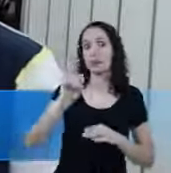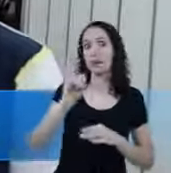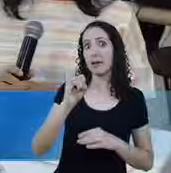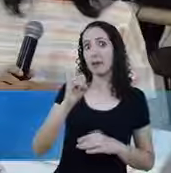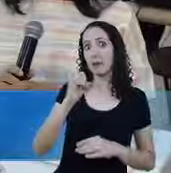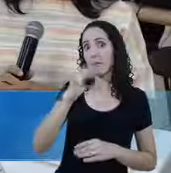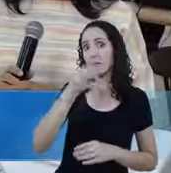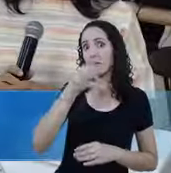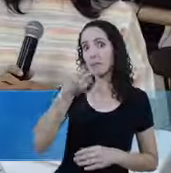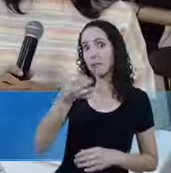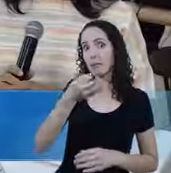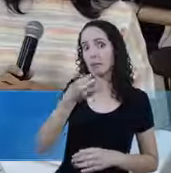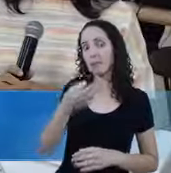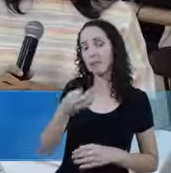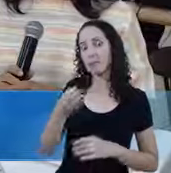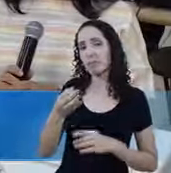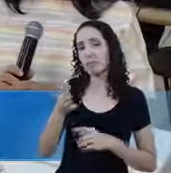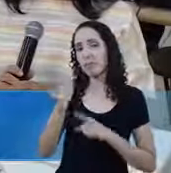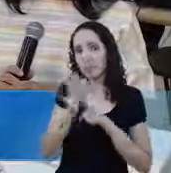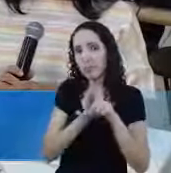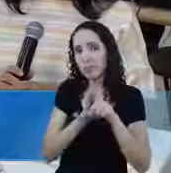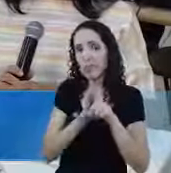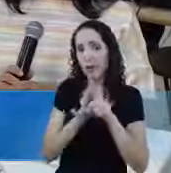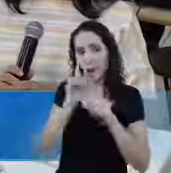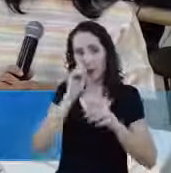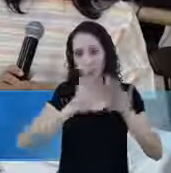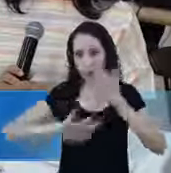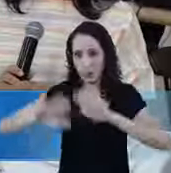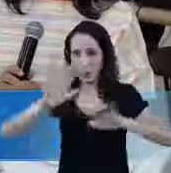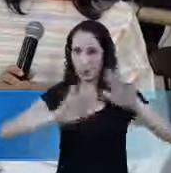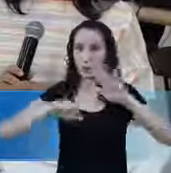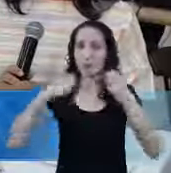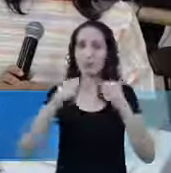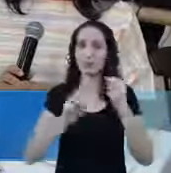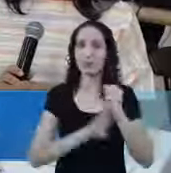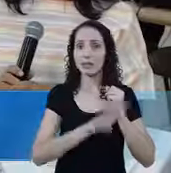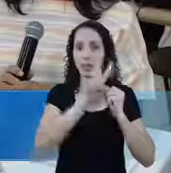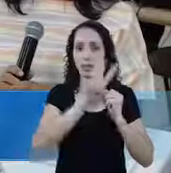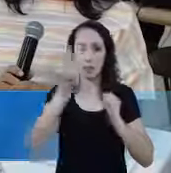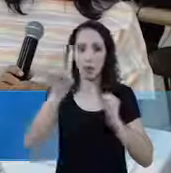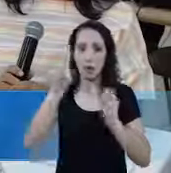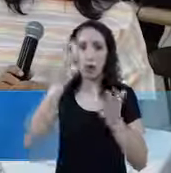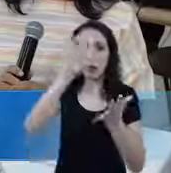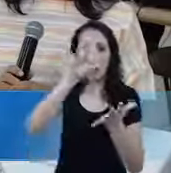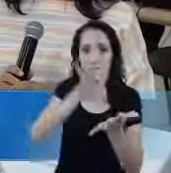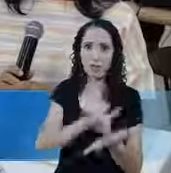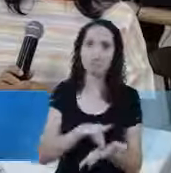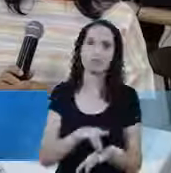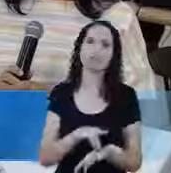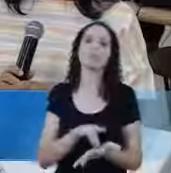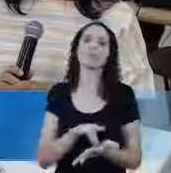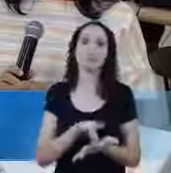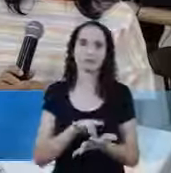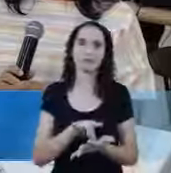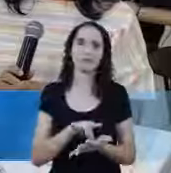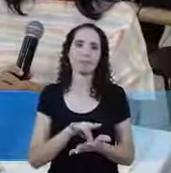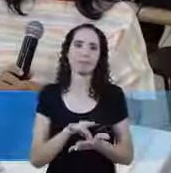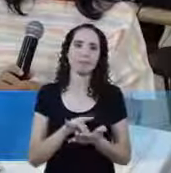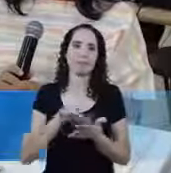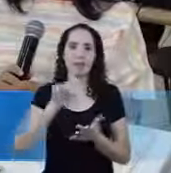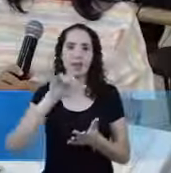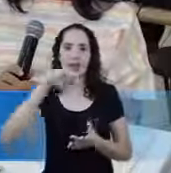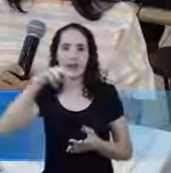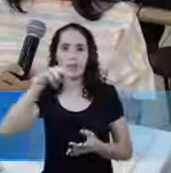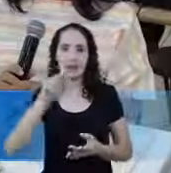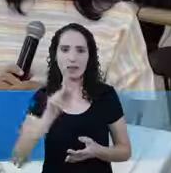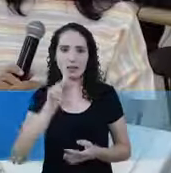Exato Pessoa de família Assim, a gente sempre orienta, né Procure sempre você digitar o endereço no seu navegador, né A pastora Marcia até